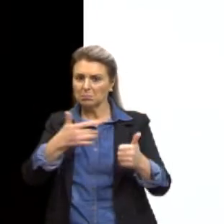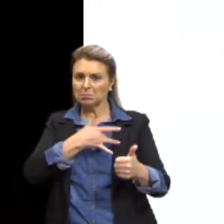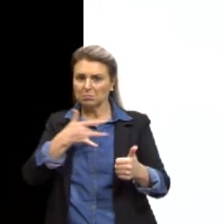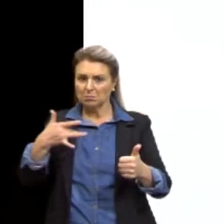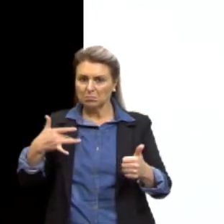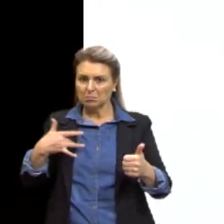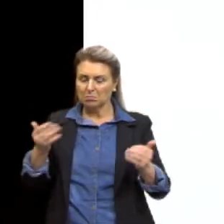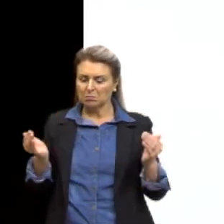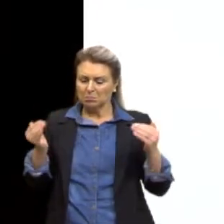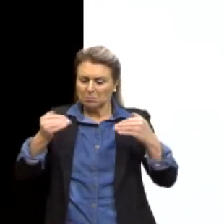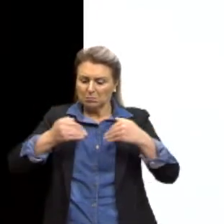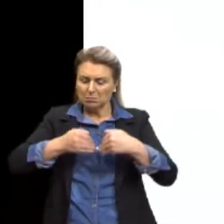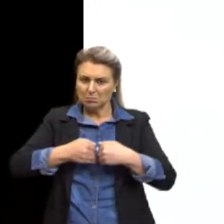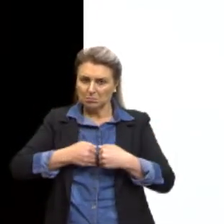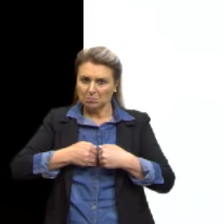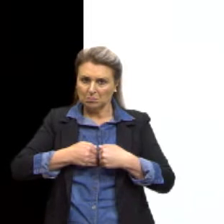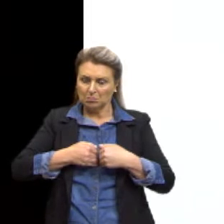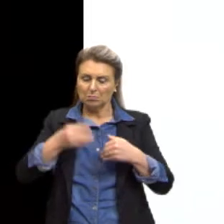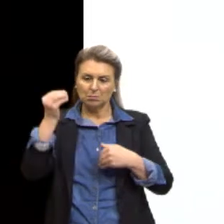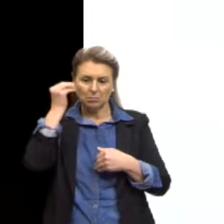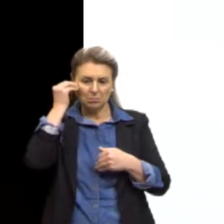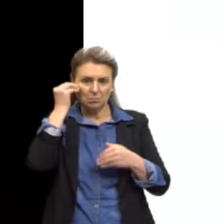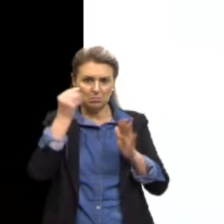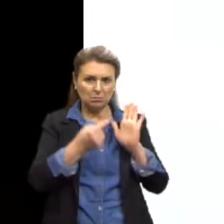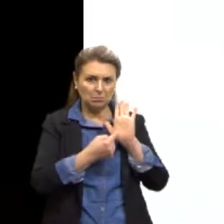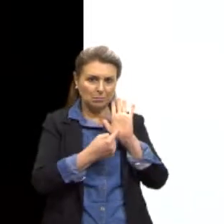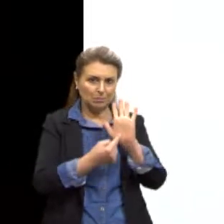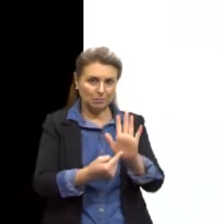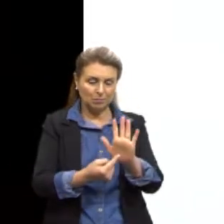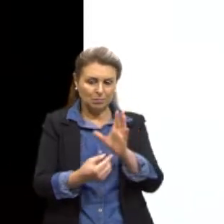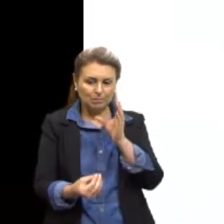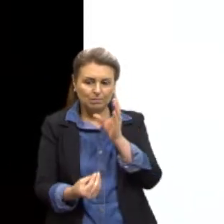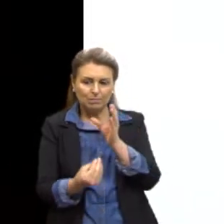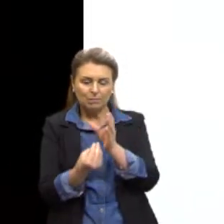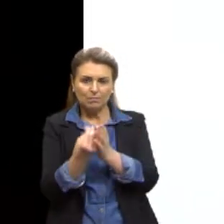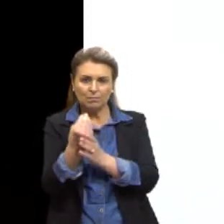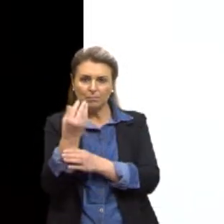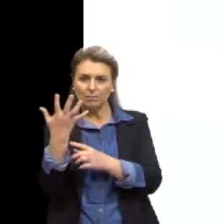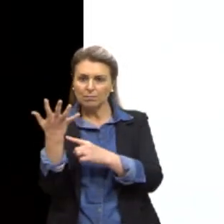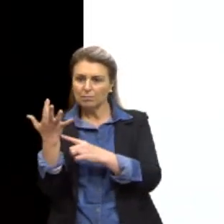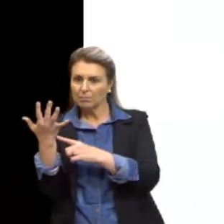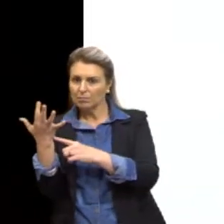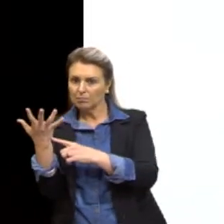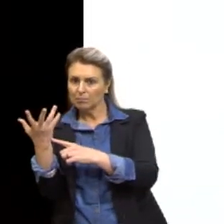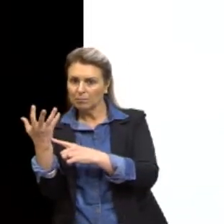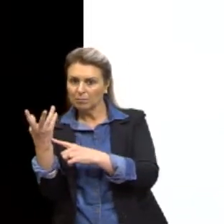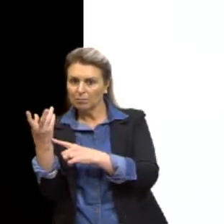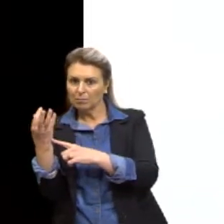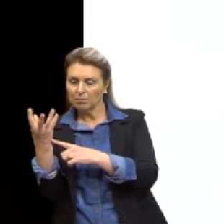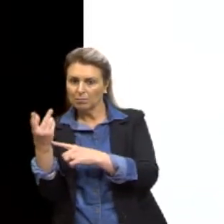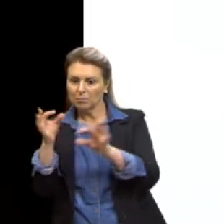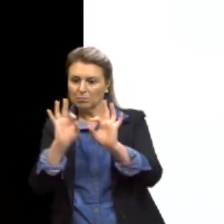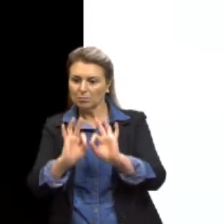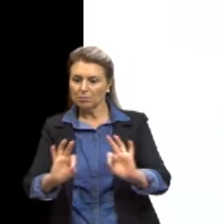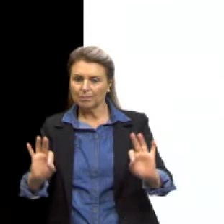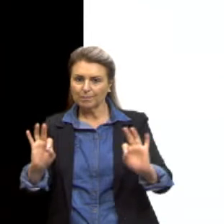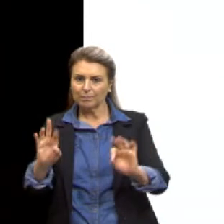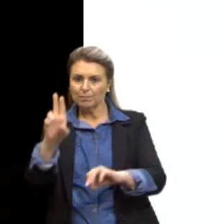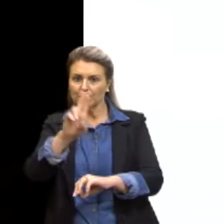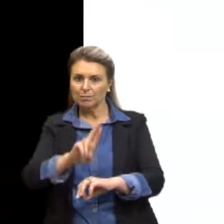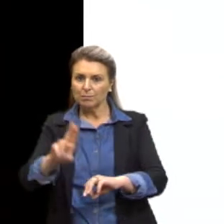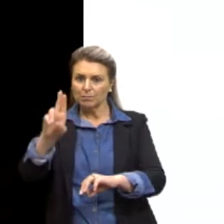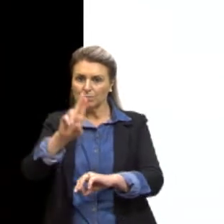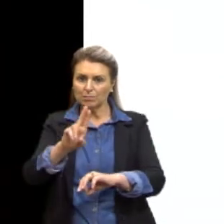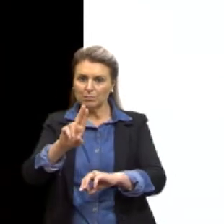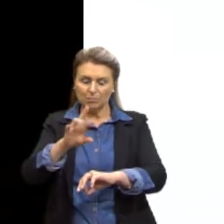experimento mostra a criação de neurônios normais a partir de células da pele de